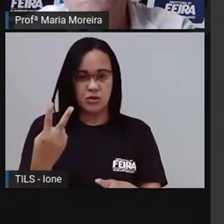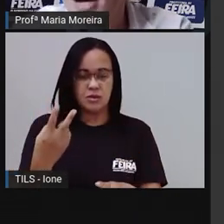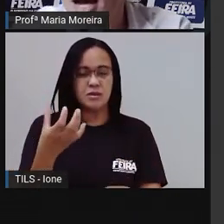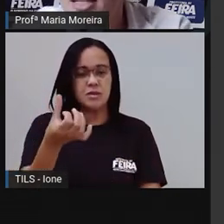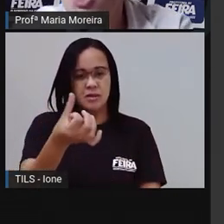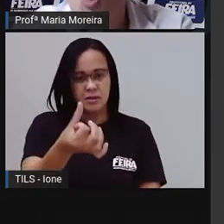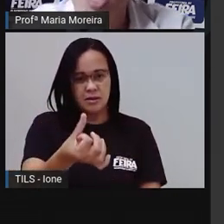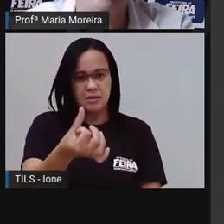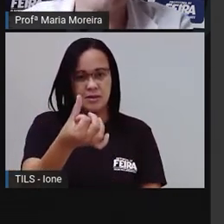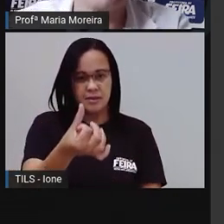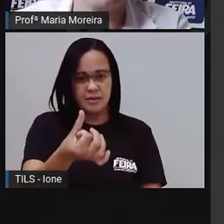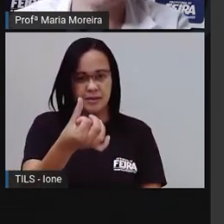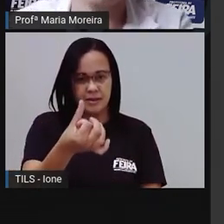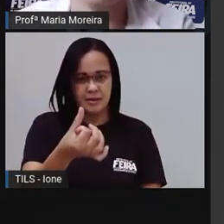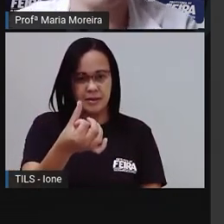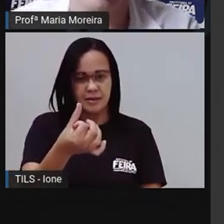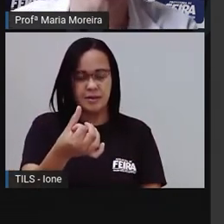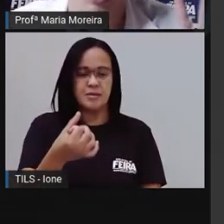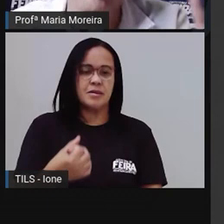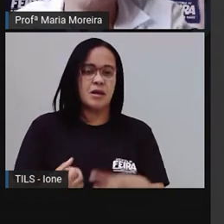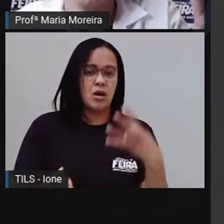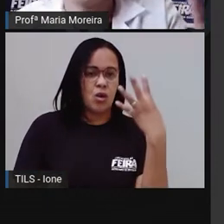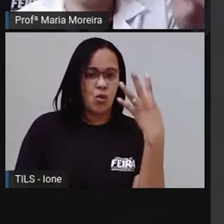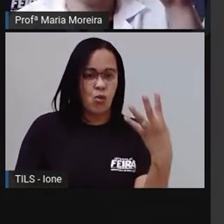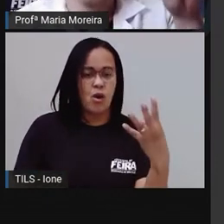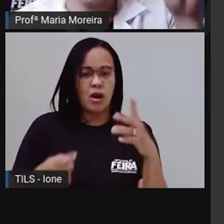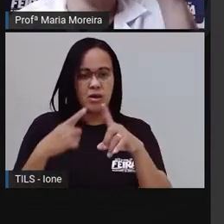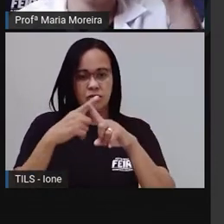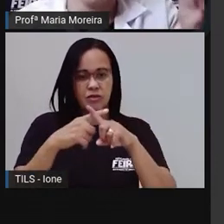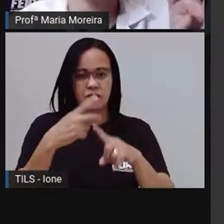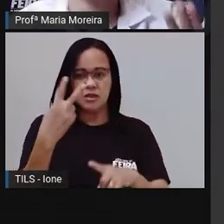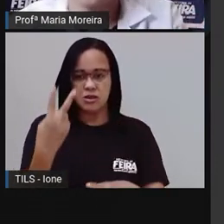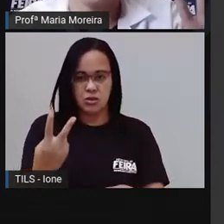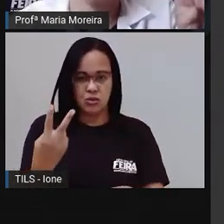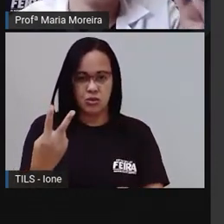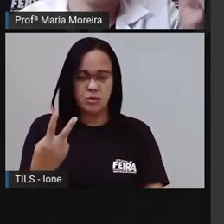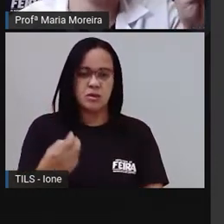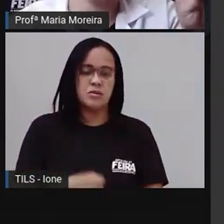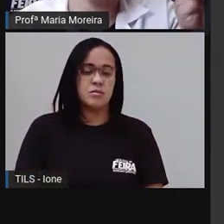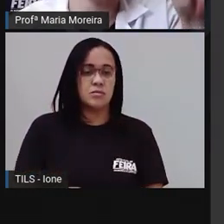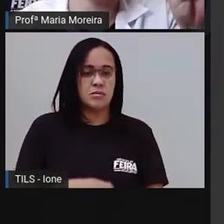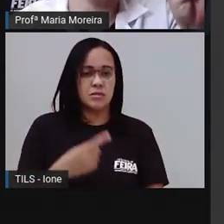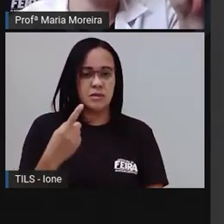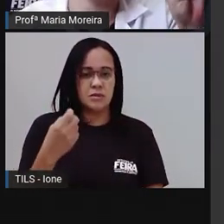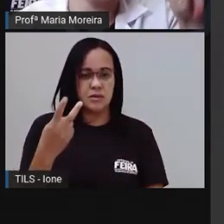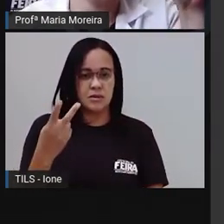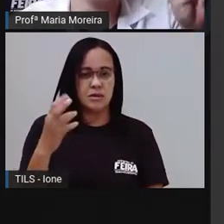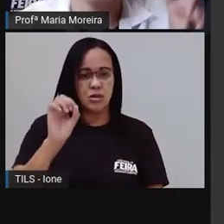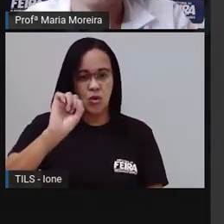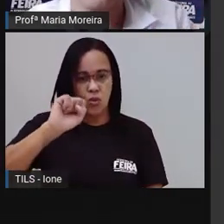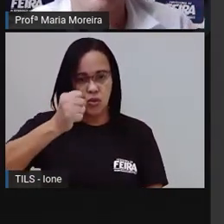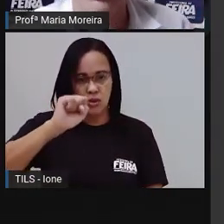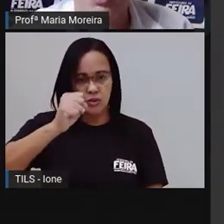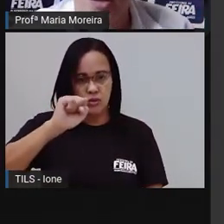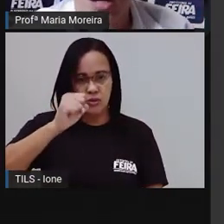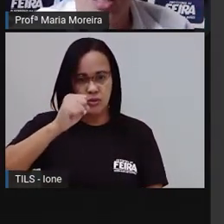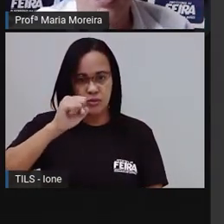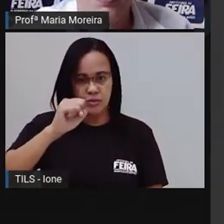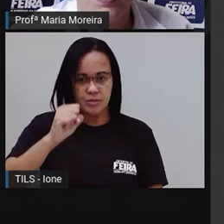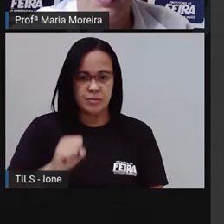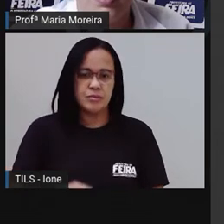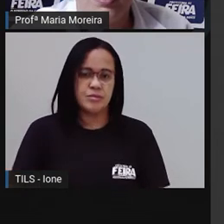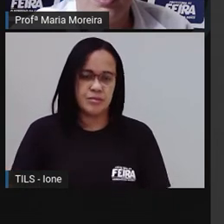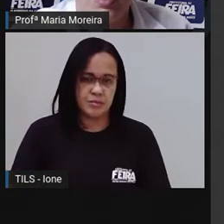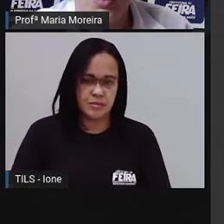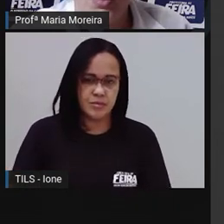Seis mais quatro vezes dois, seria quatro duas vezes. Quatro mais quatro. Quatro, cinco, seis, sete, oito, ó.